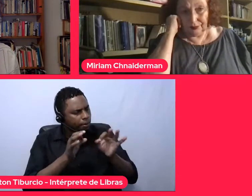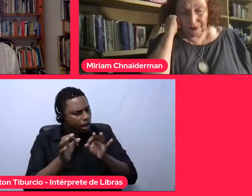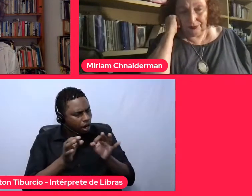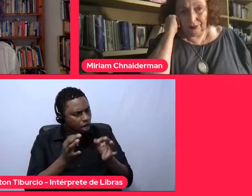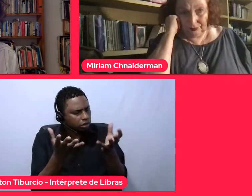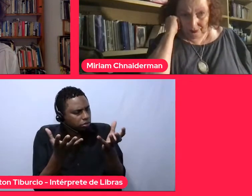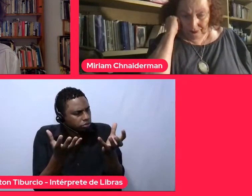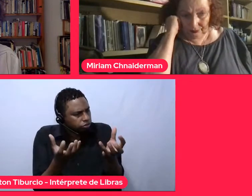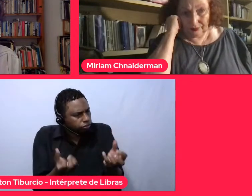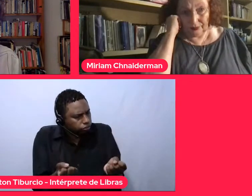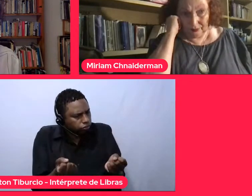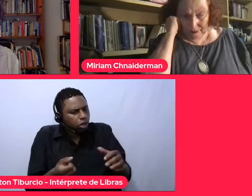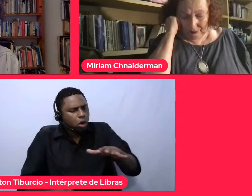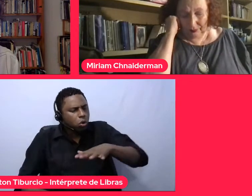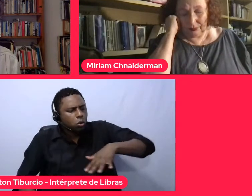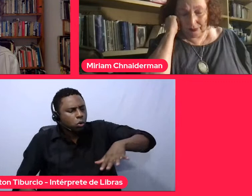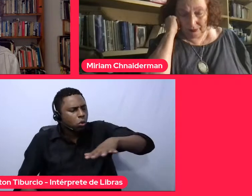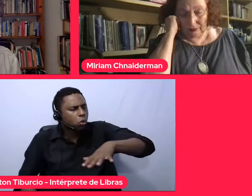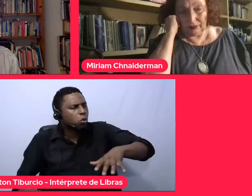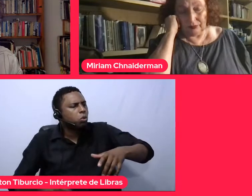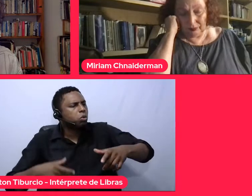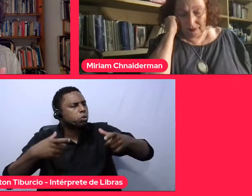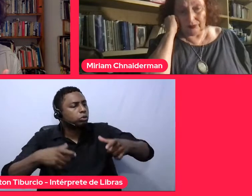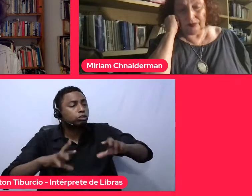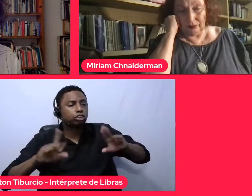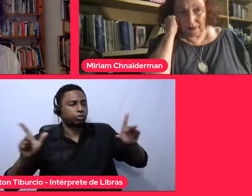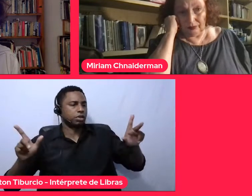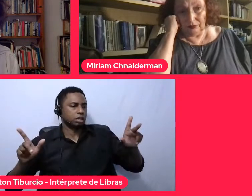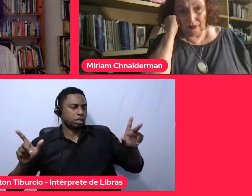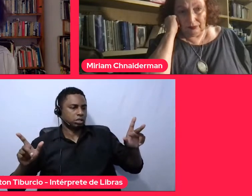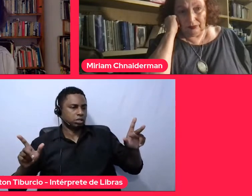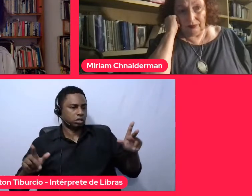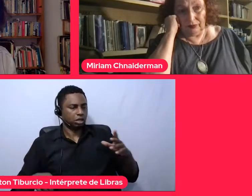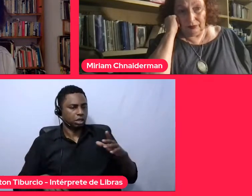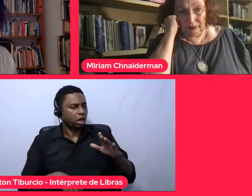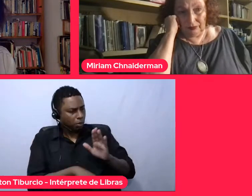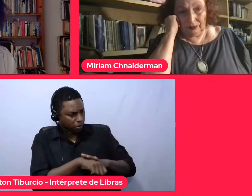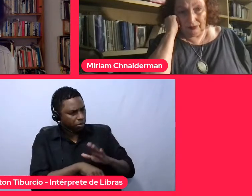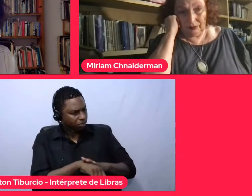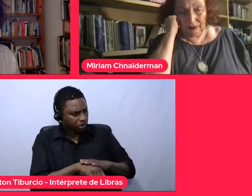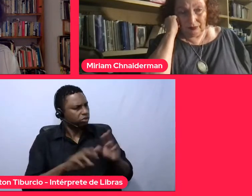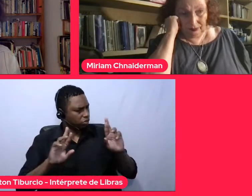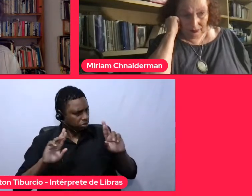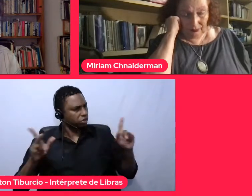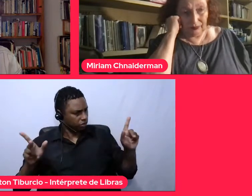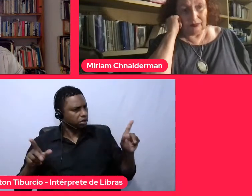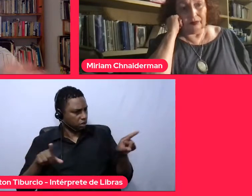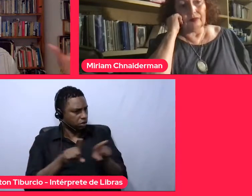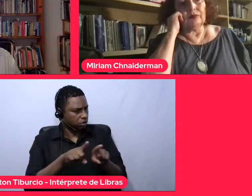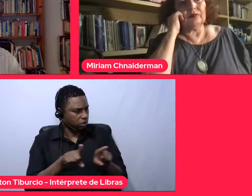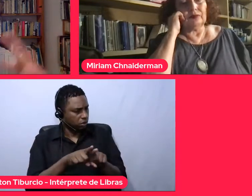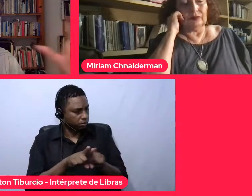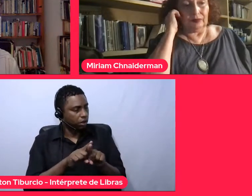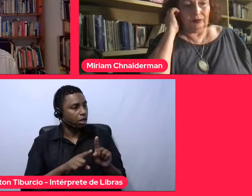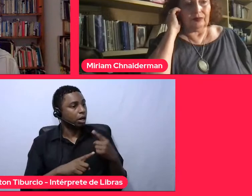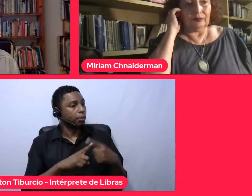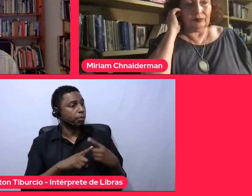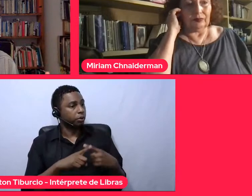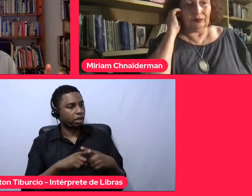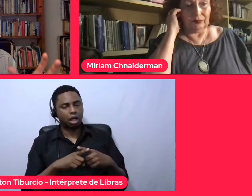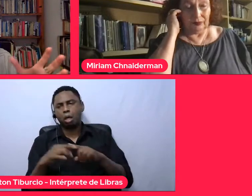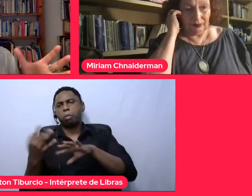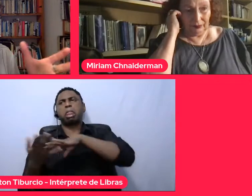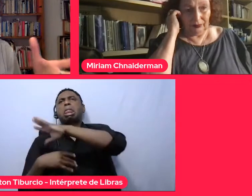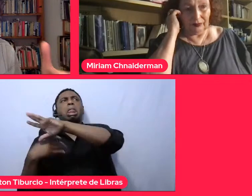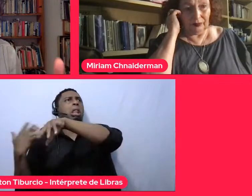espaço diferente do usual, é um tempo diferente do usual, porque você sai da bagunça da